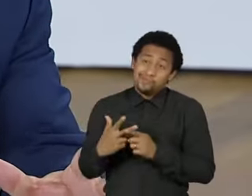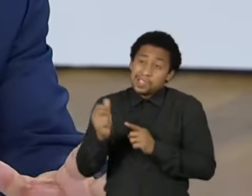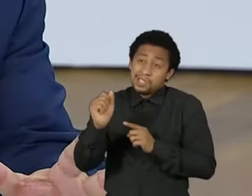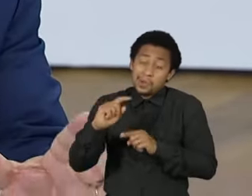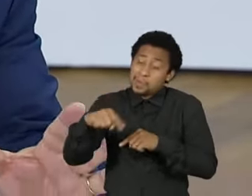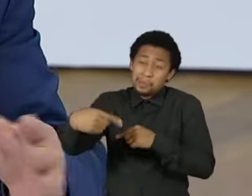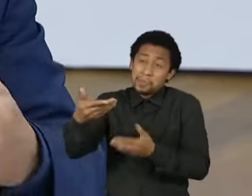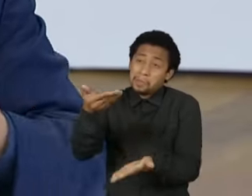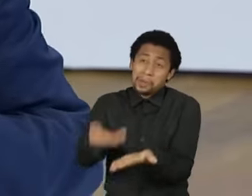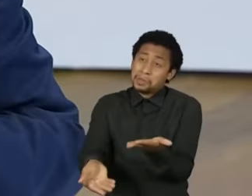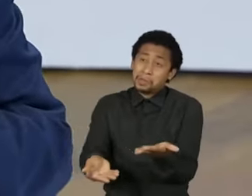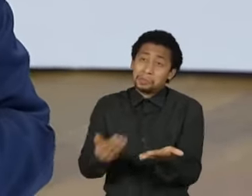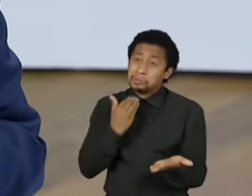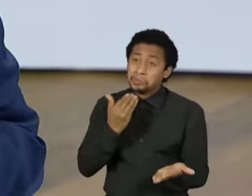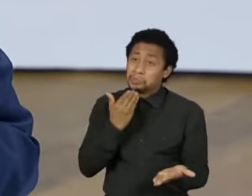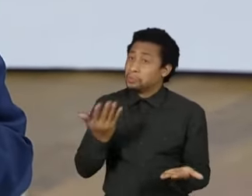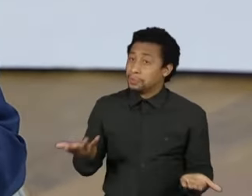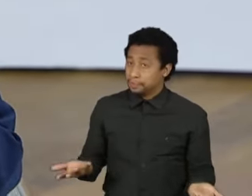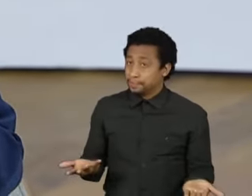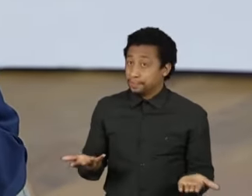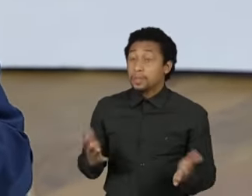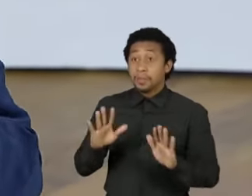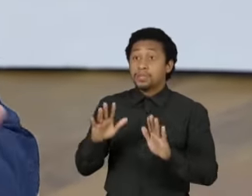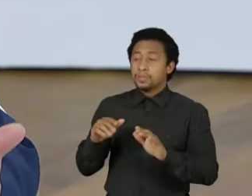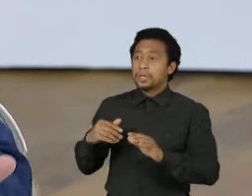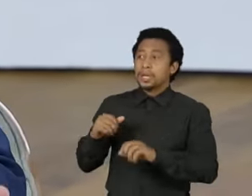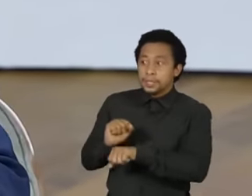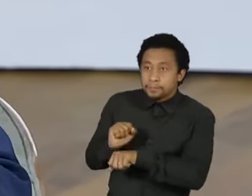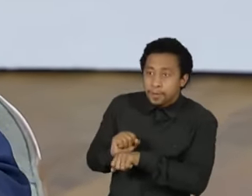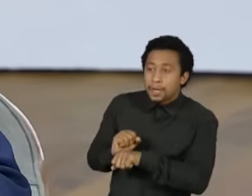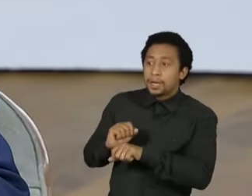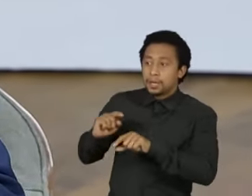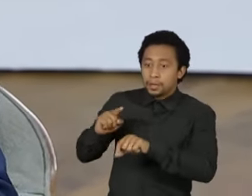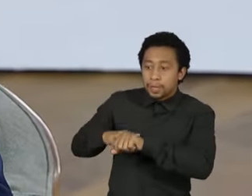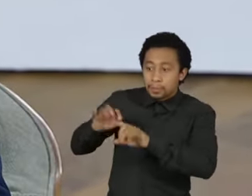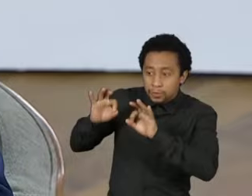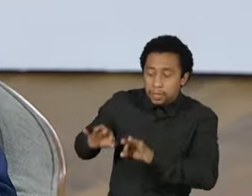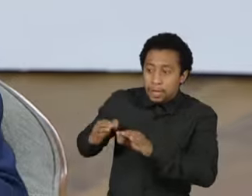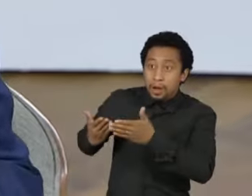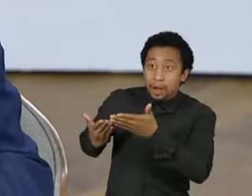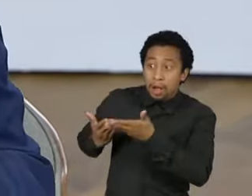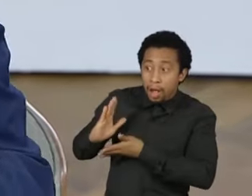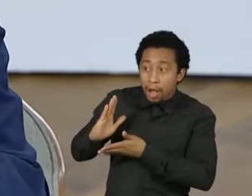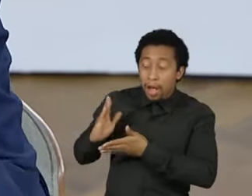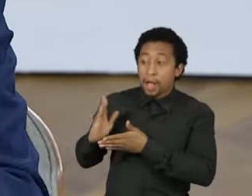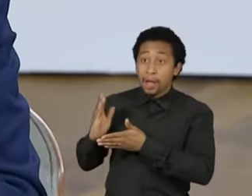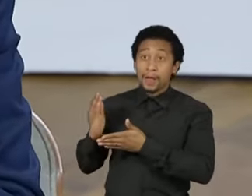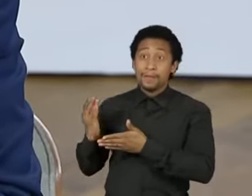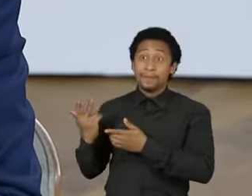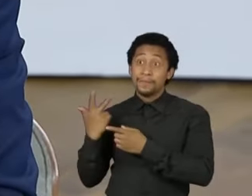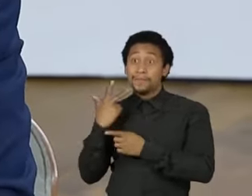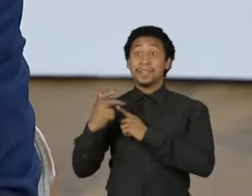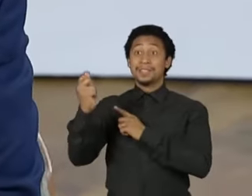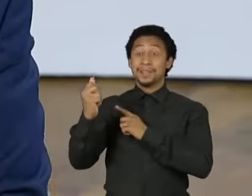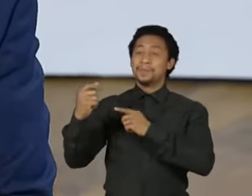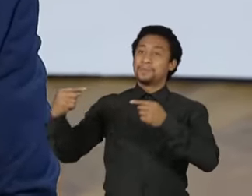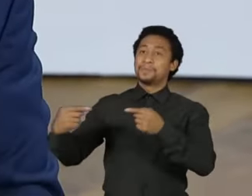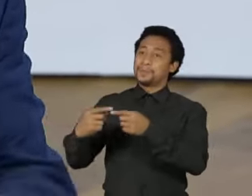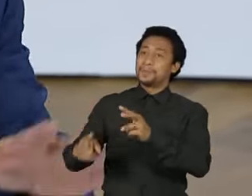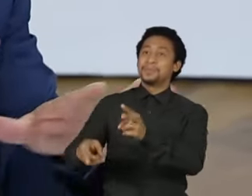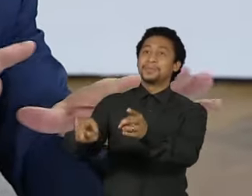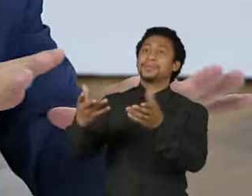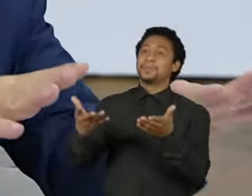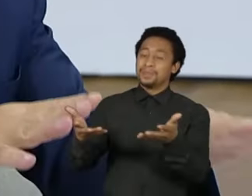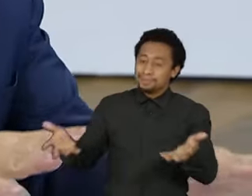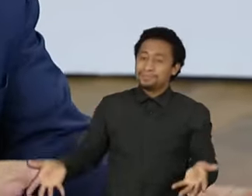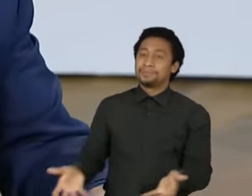perdendo, né? Então, assim, esse é um processo de dar uma boa formação para a meninada. Governador. Para que a gente tenha fôlego. Agora, eu queria te